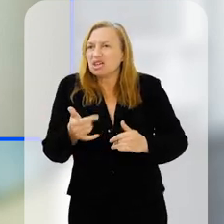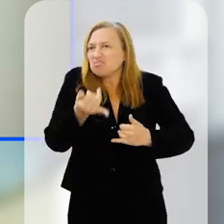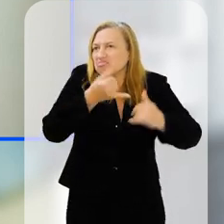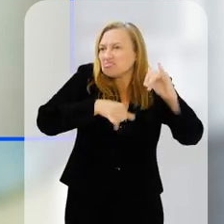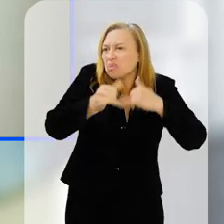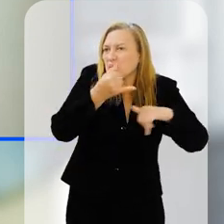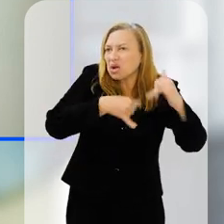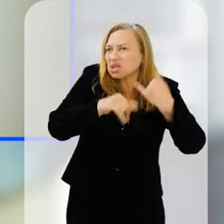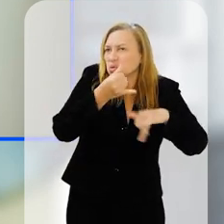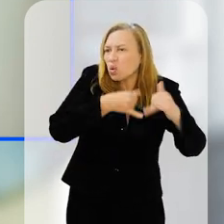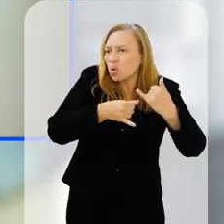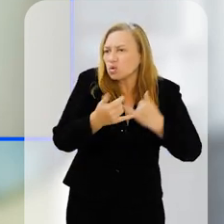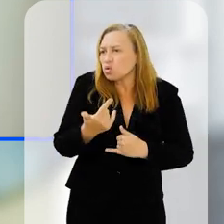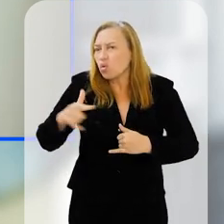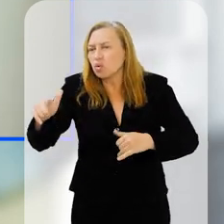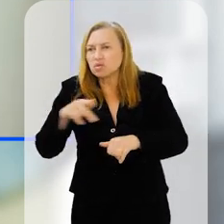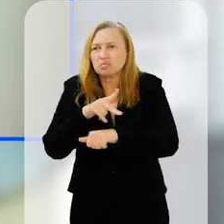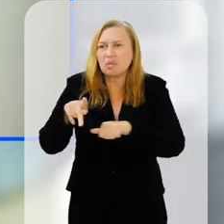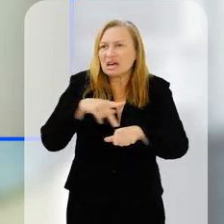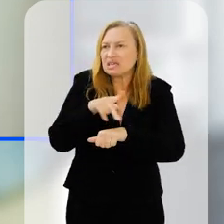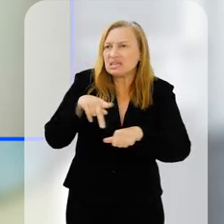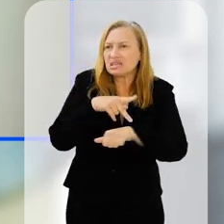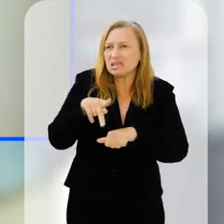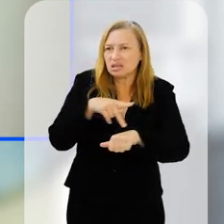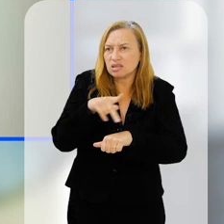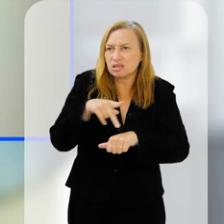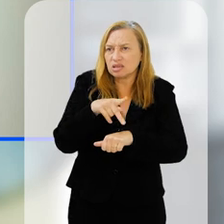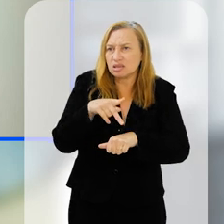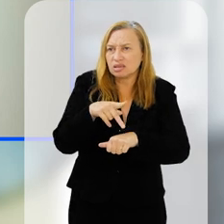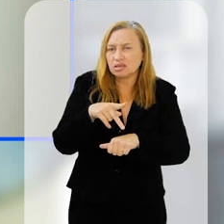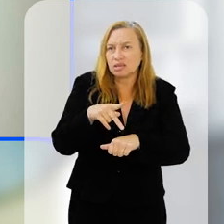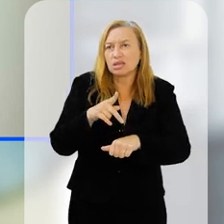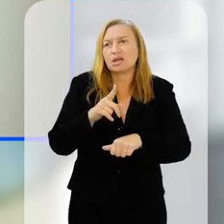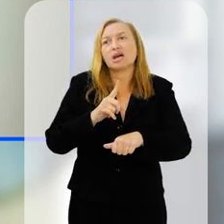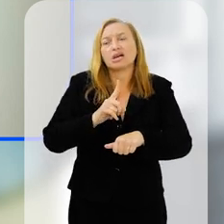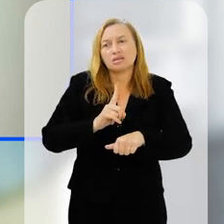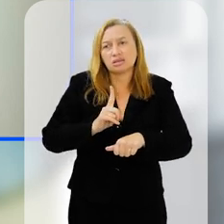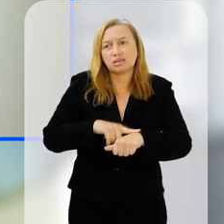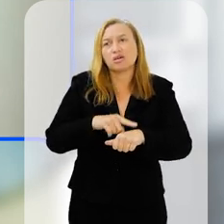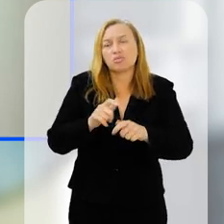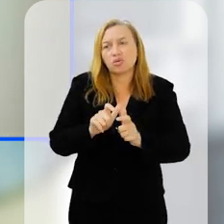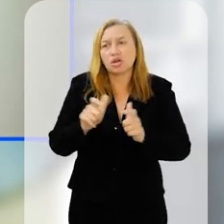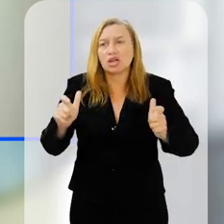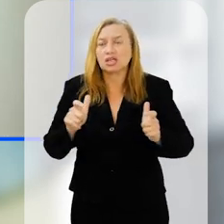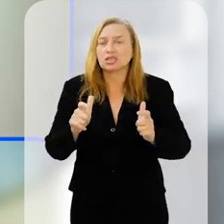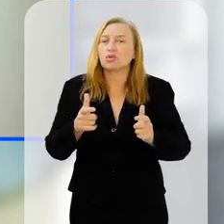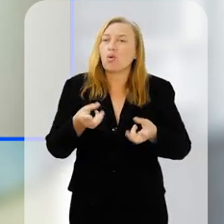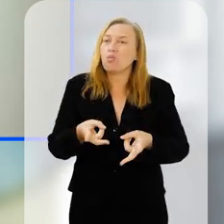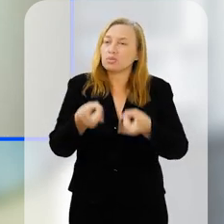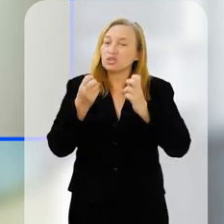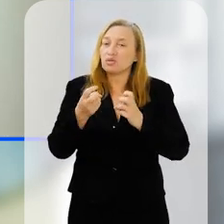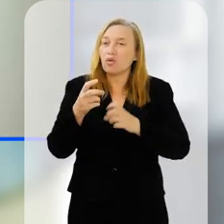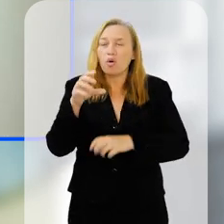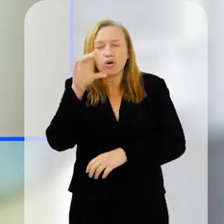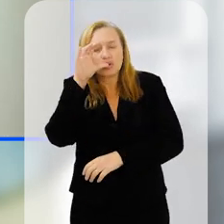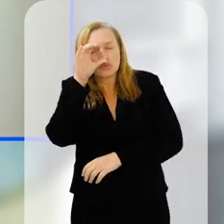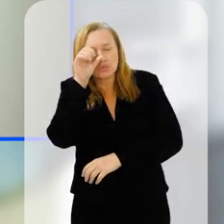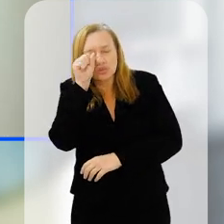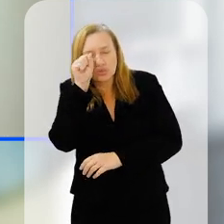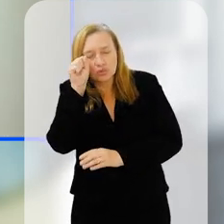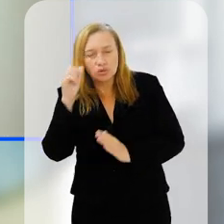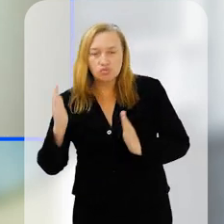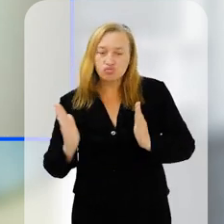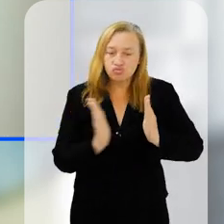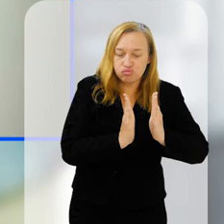inclusive feitos em outros países, enfim, e até há bastante tempo, o que se verificou é que quando o sono é